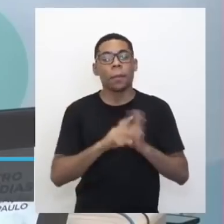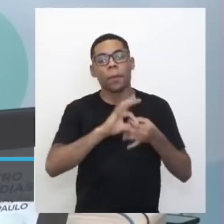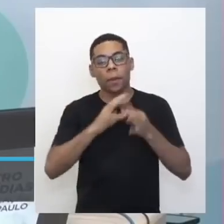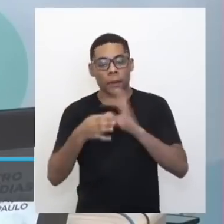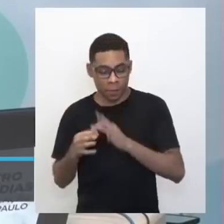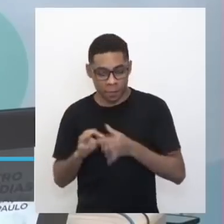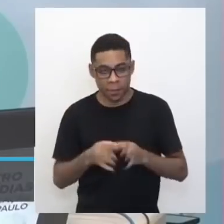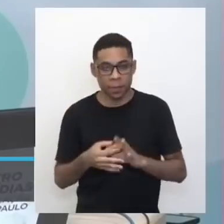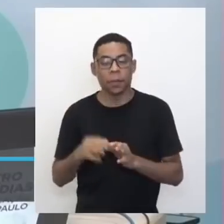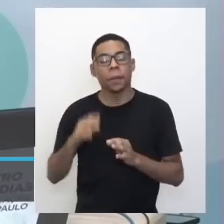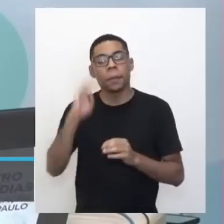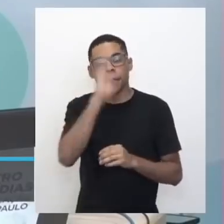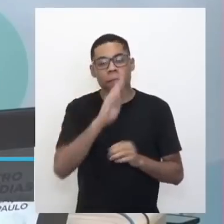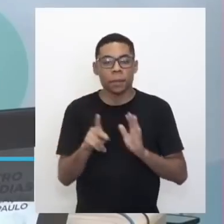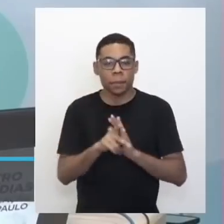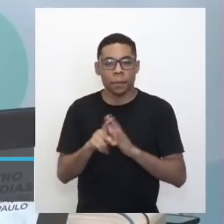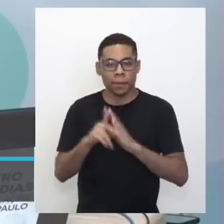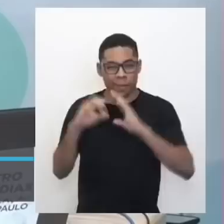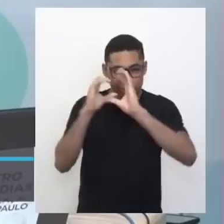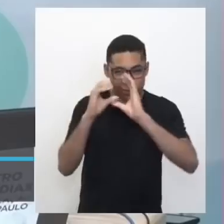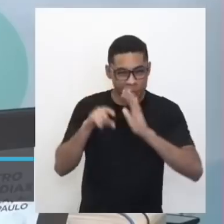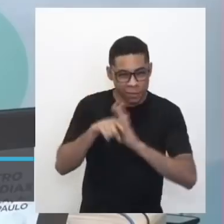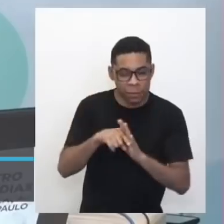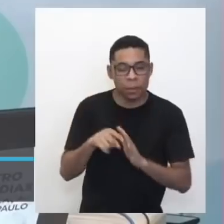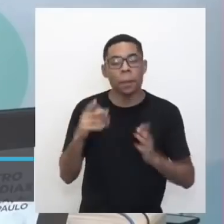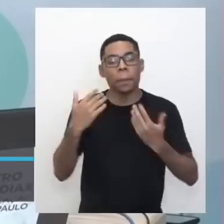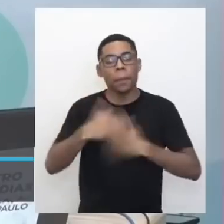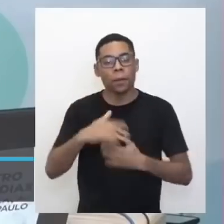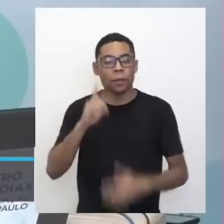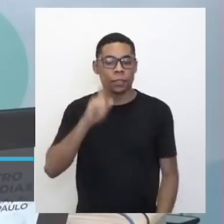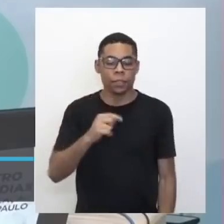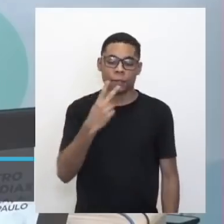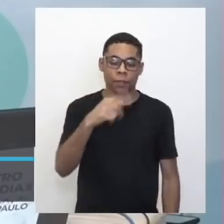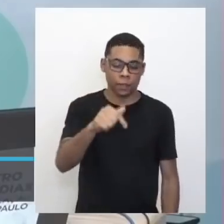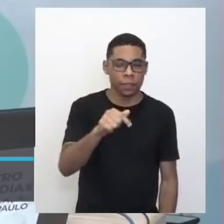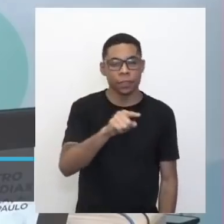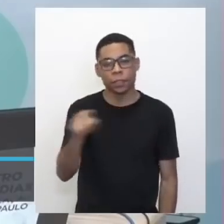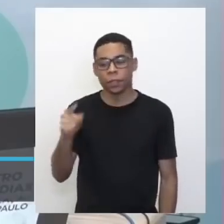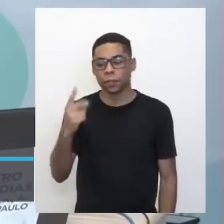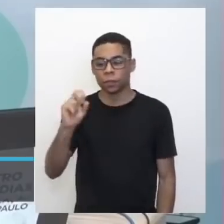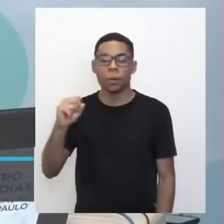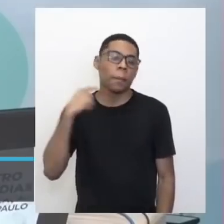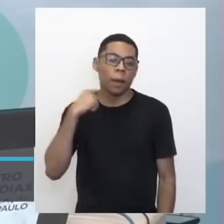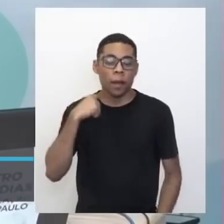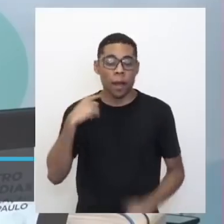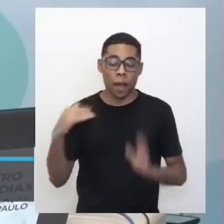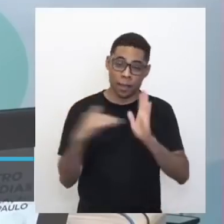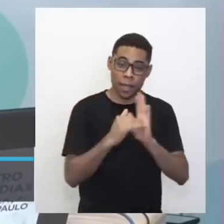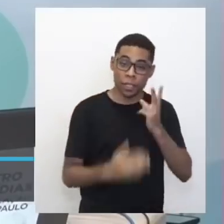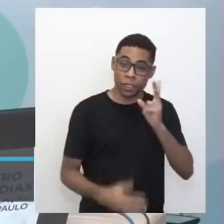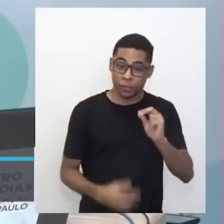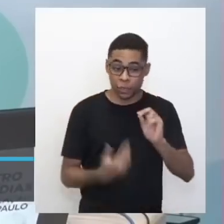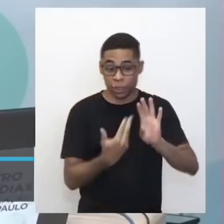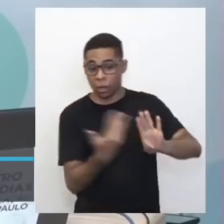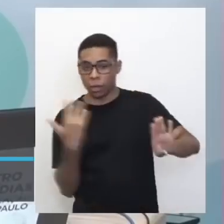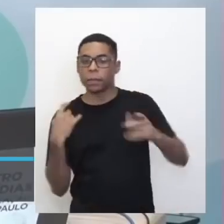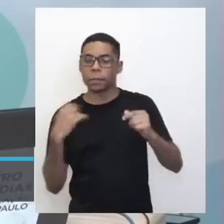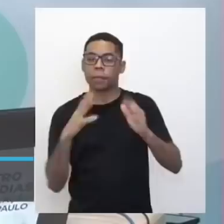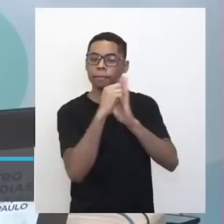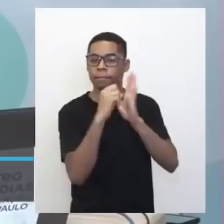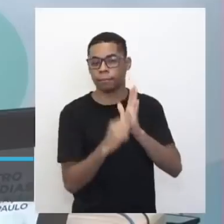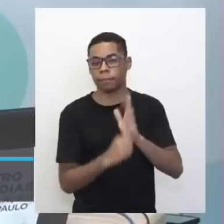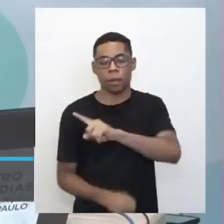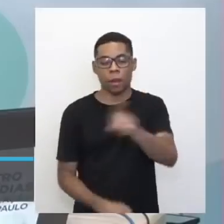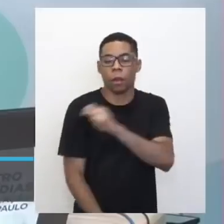Astronomia. As provas serão dia 27 e 28 de maio e até o dia 20 é necessário inscrever os alunos. Eu